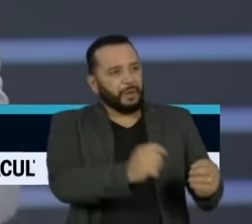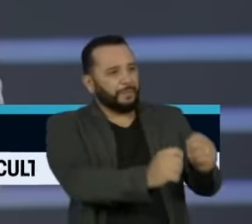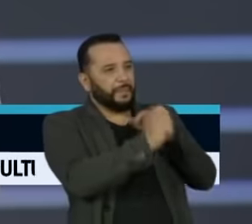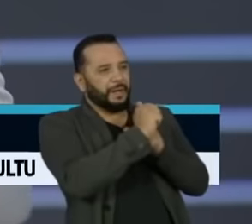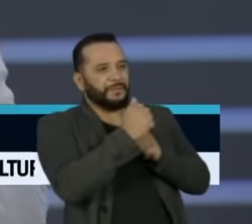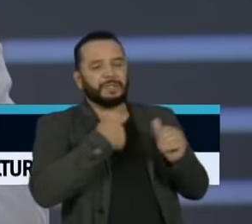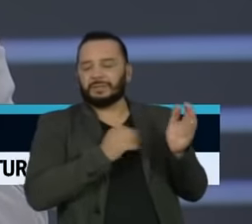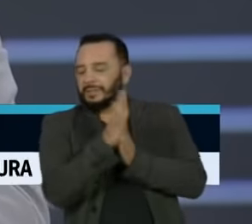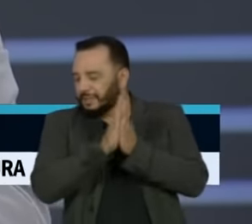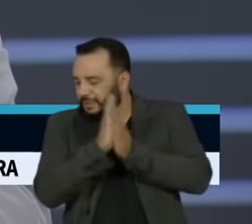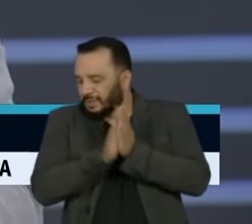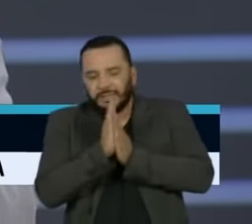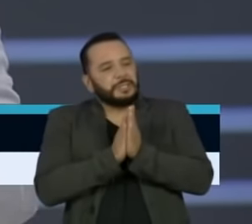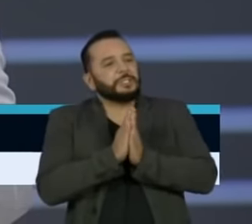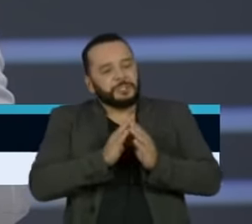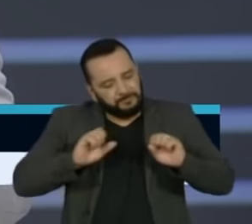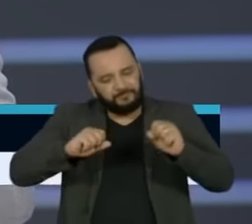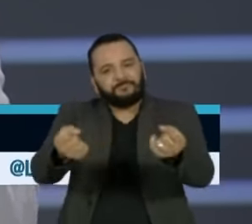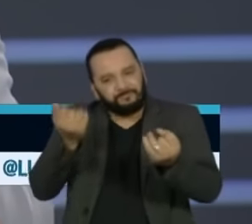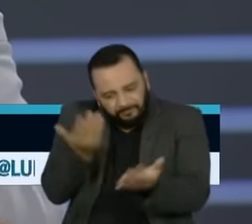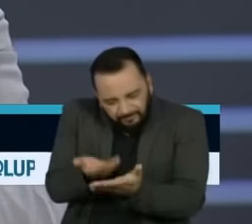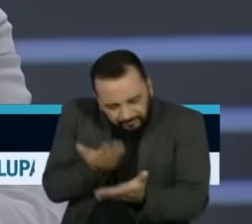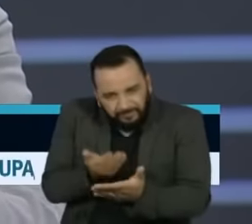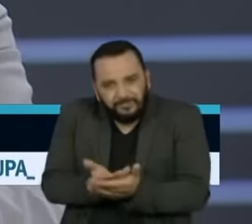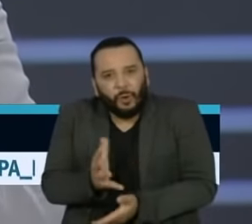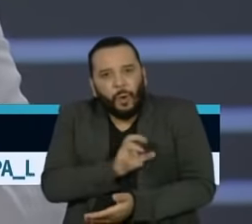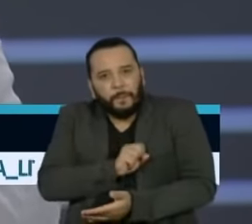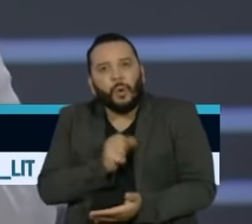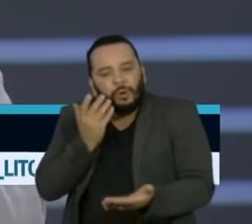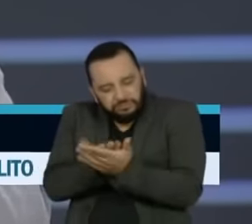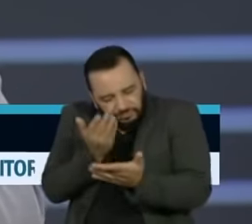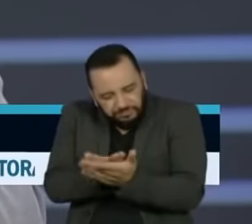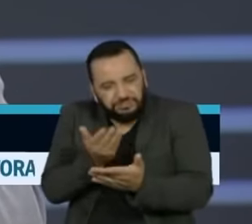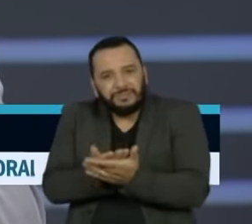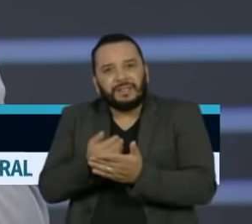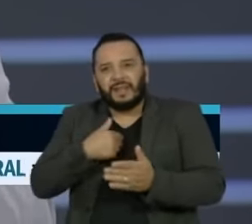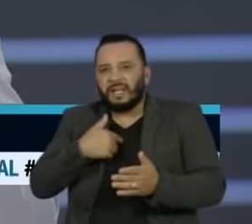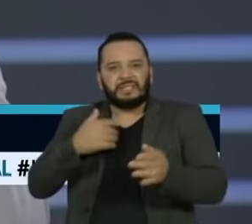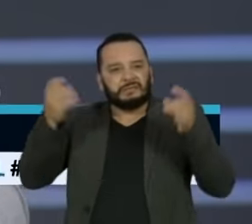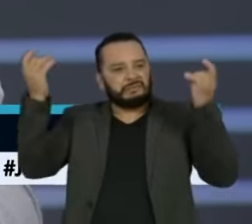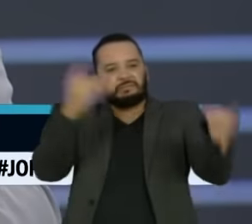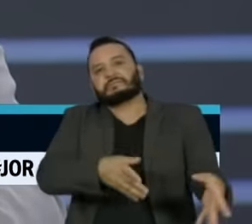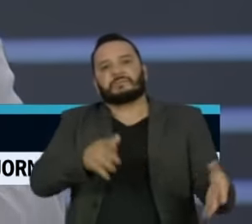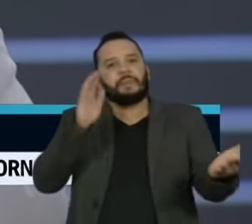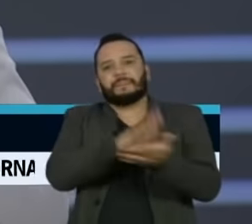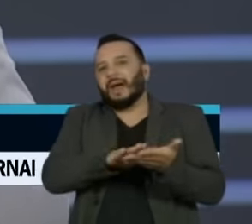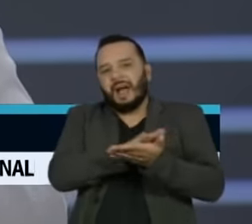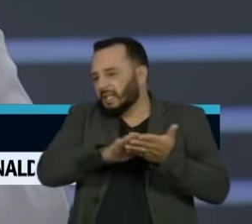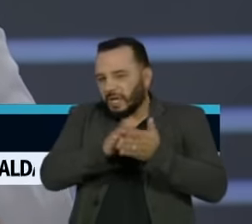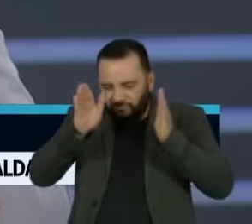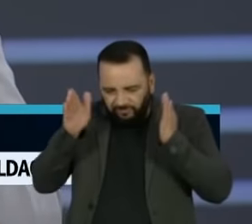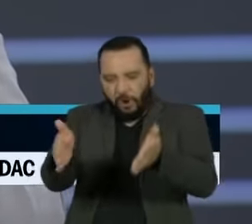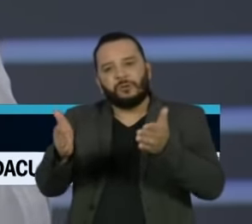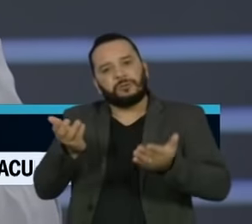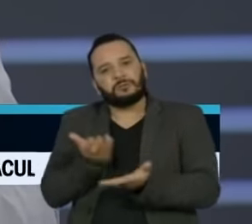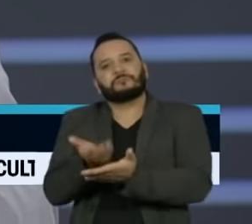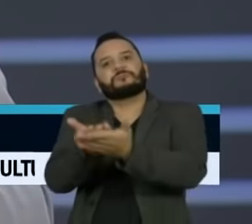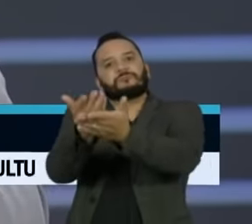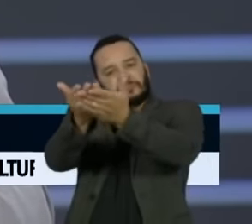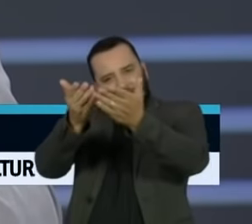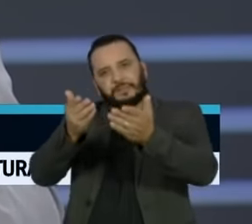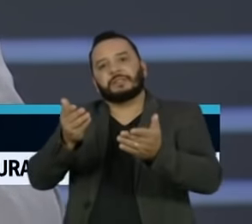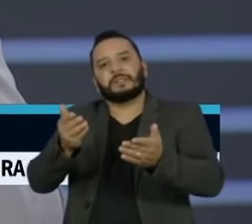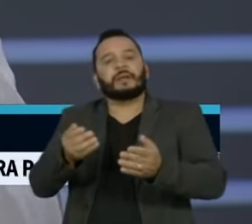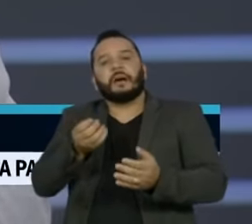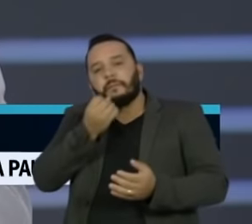que, como viu-se os índices, o grau de evasão é muito menor, o grau de aproveitamento é muito maior e o grau de devolução para